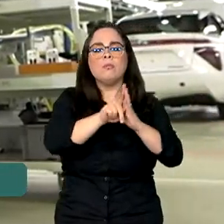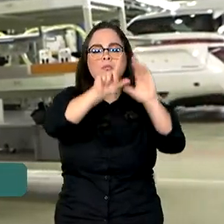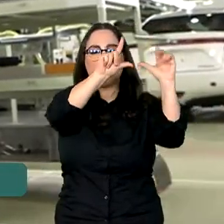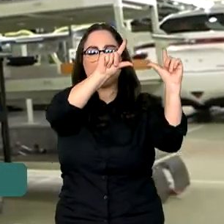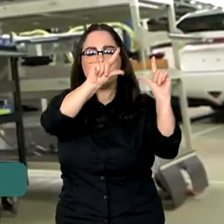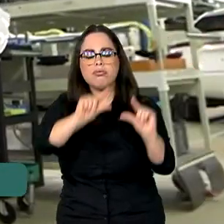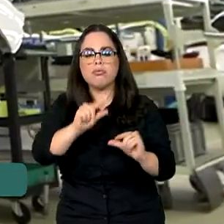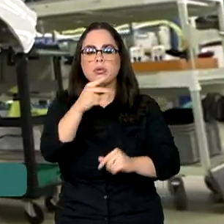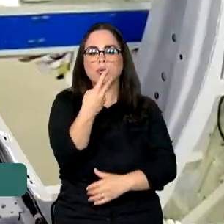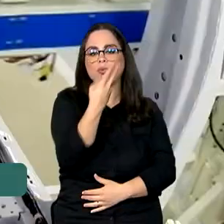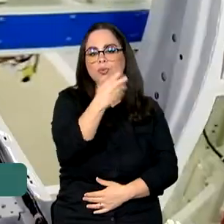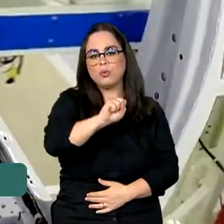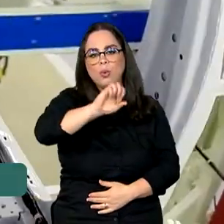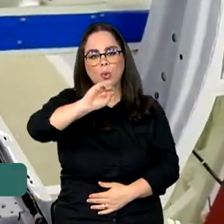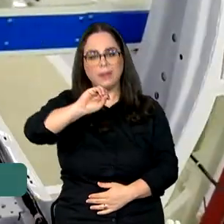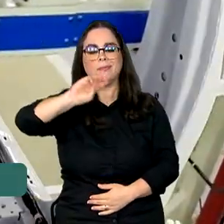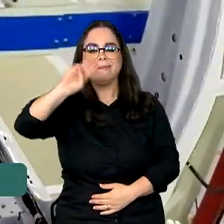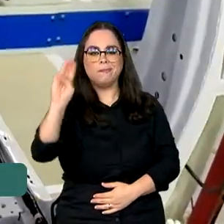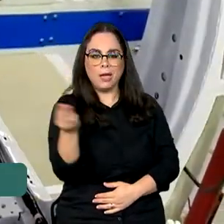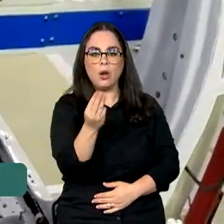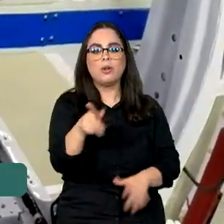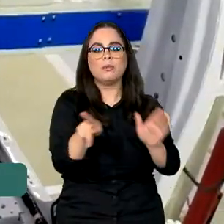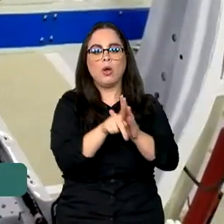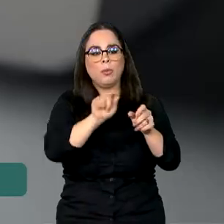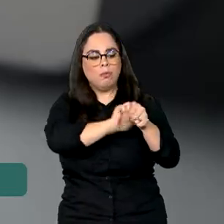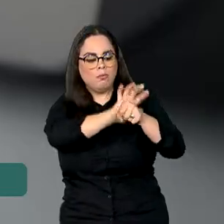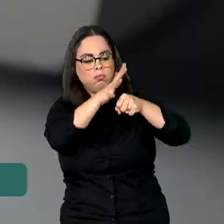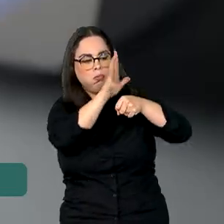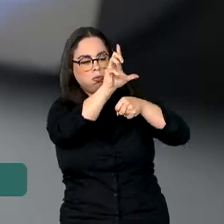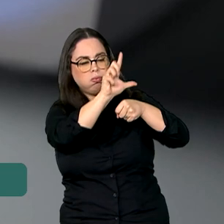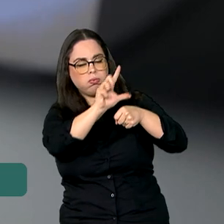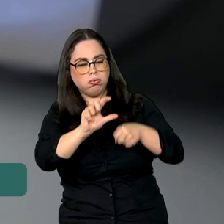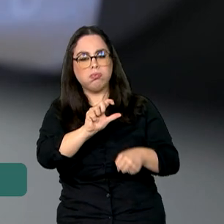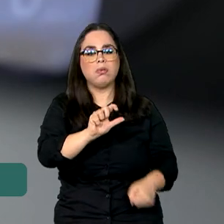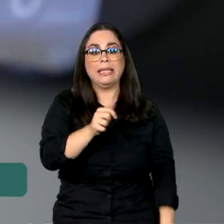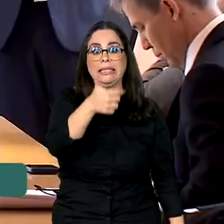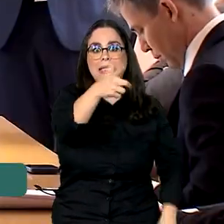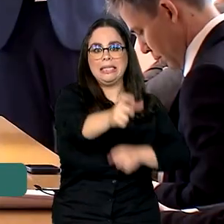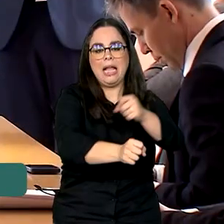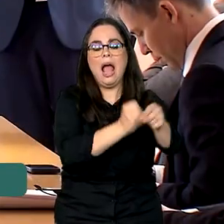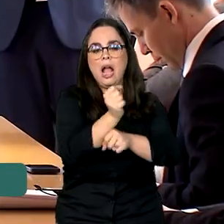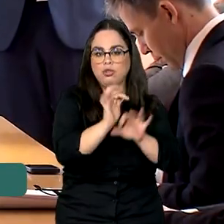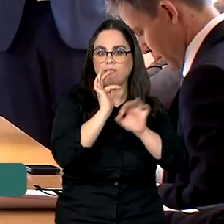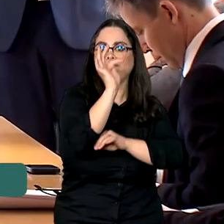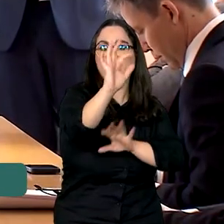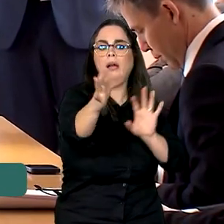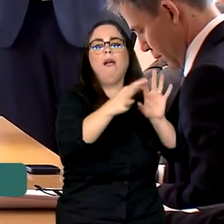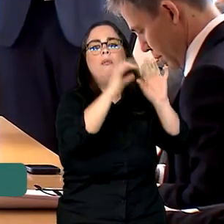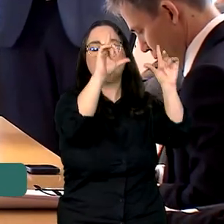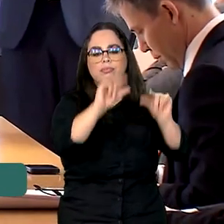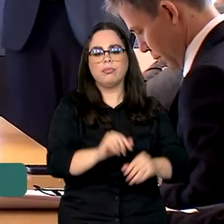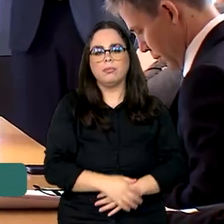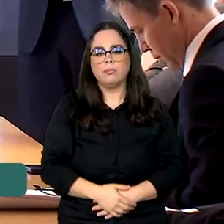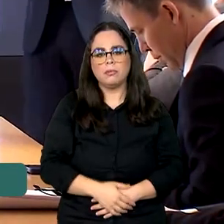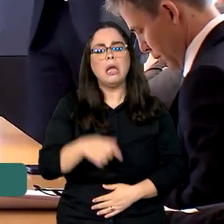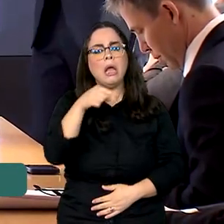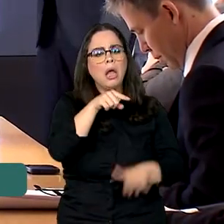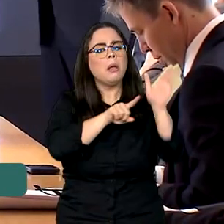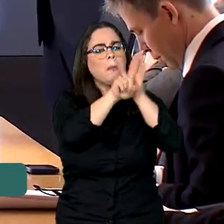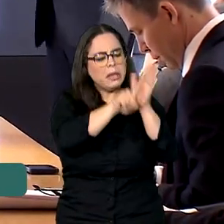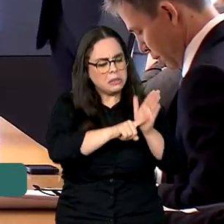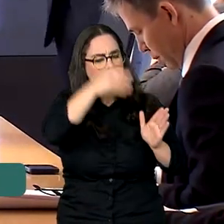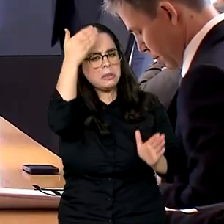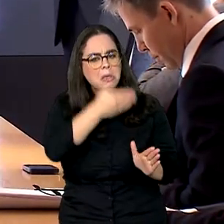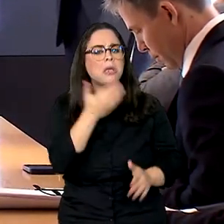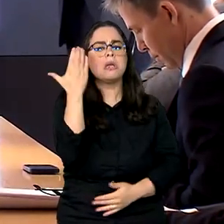milhões de toneladas de gás carbônico nos próximos 15 anos. Esse estudo aponta que